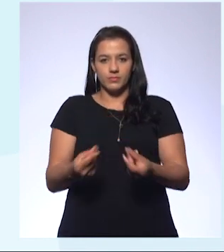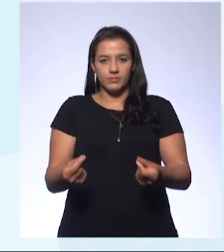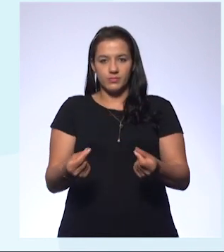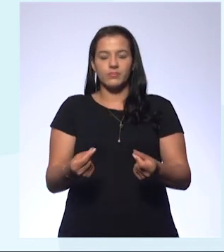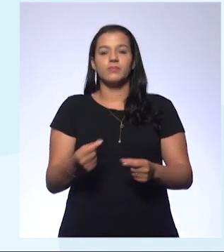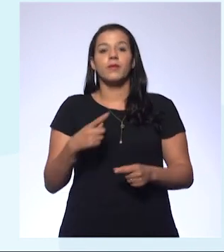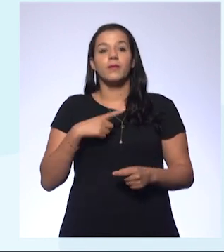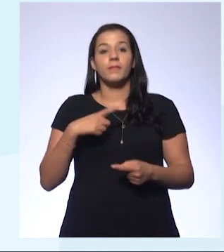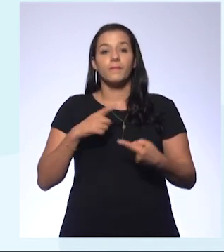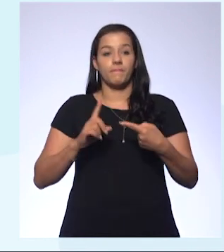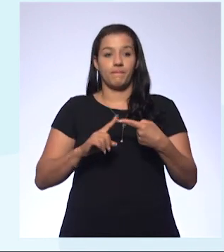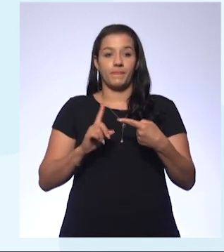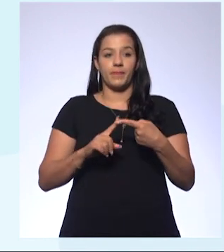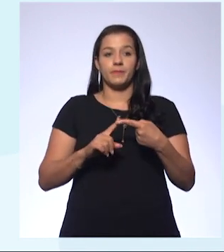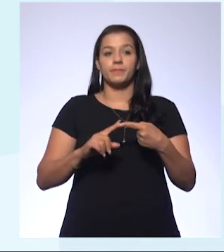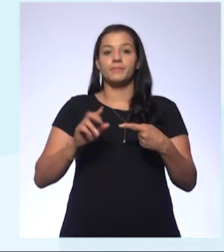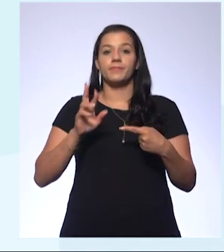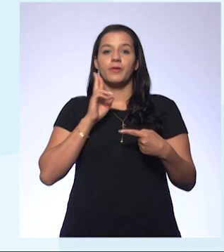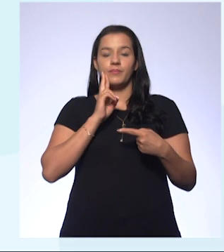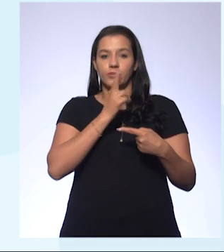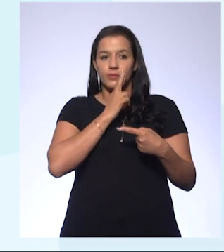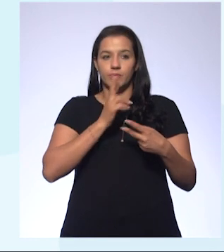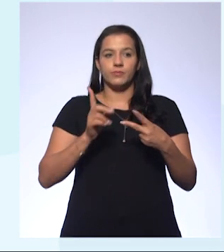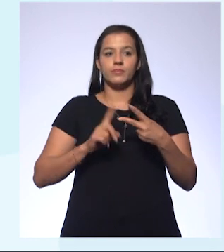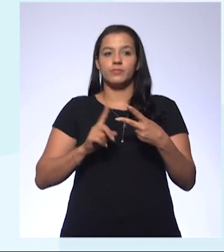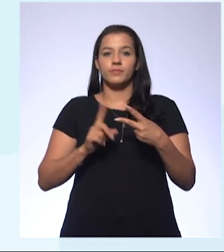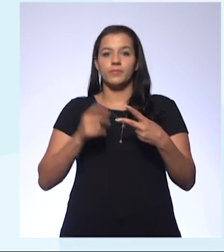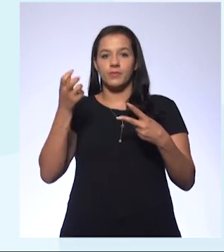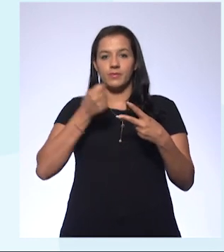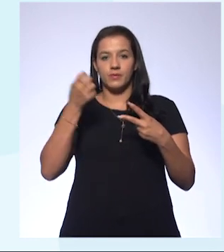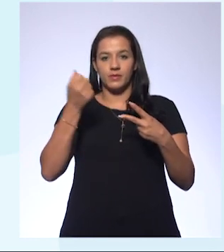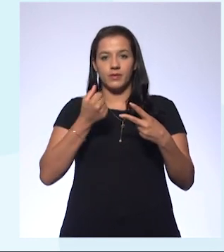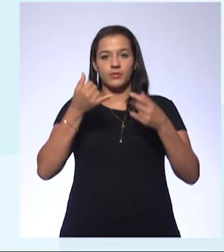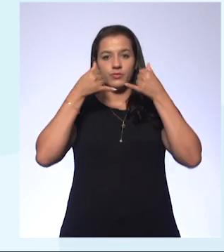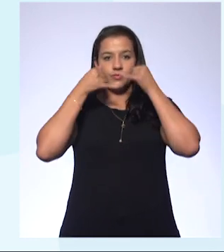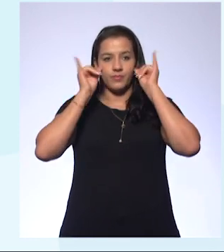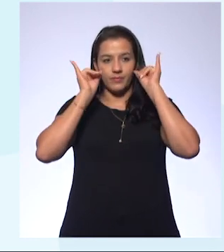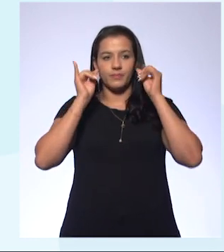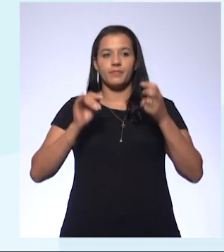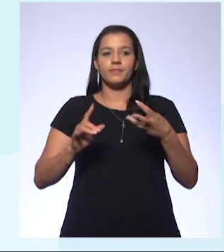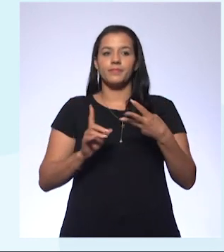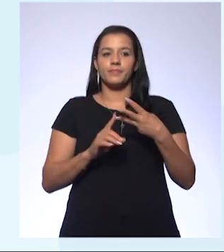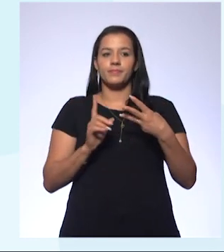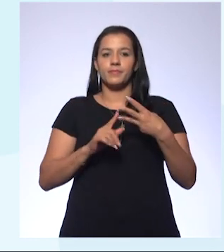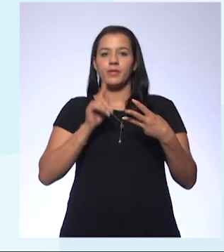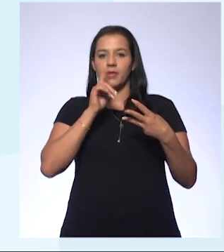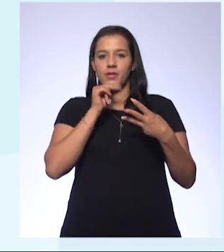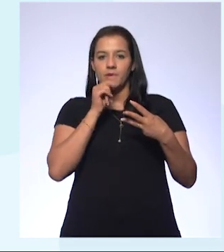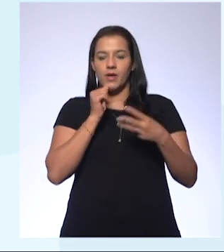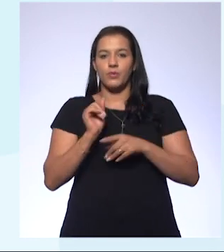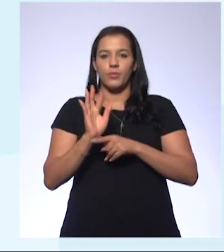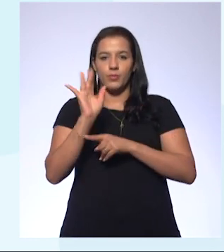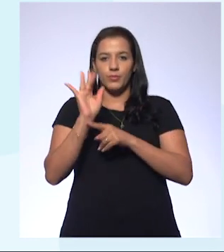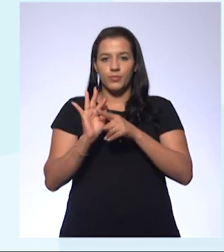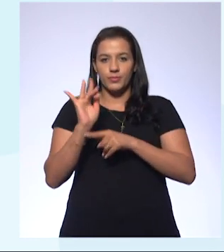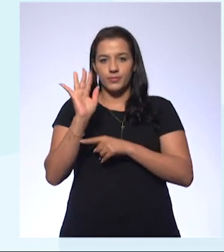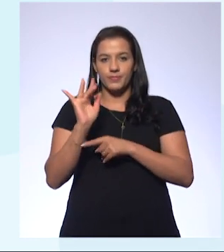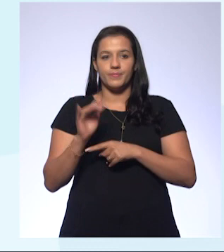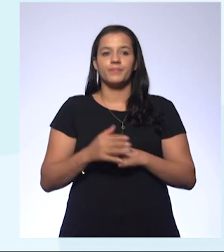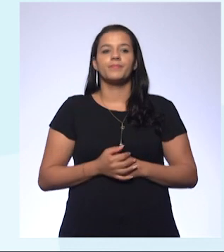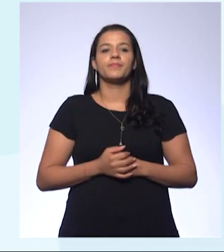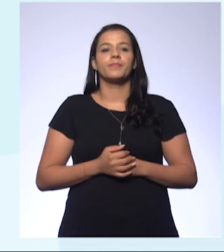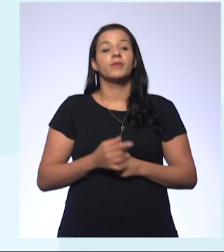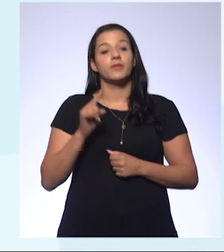são refrigerante, leite de vaca e água com gás. Todos que têm pH abaixo de 7. Então, acertou quem